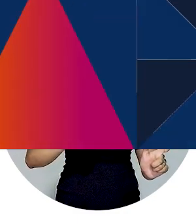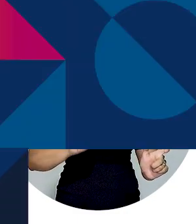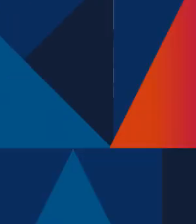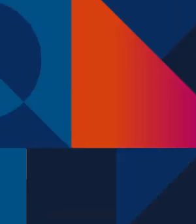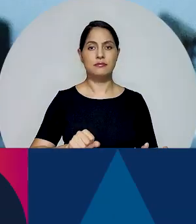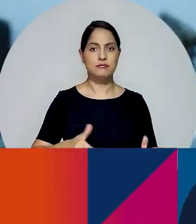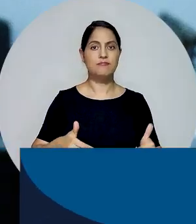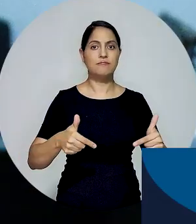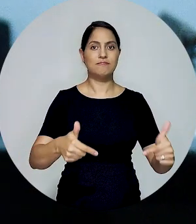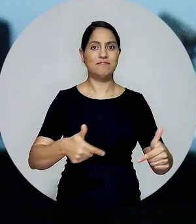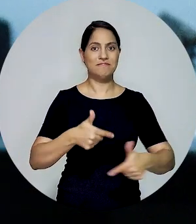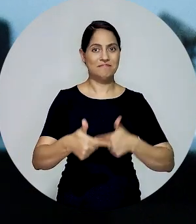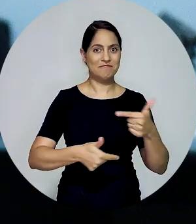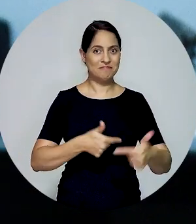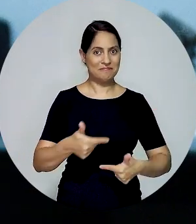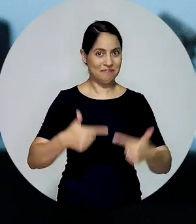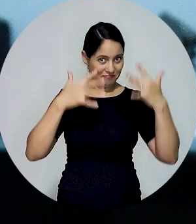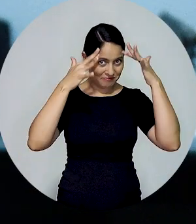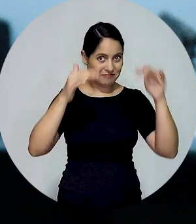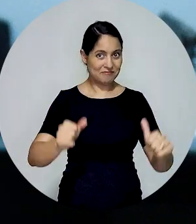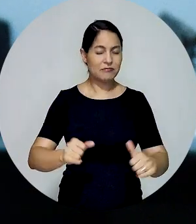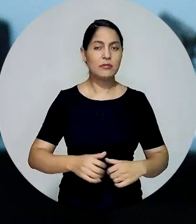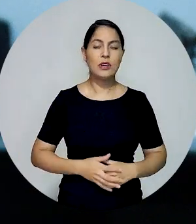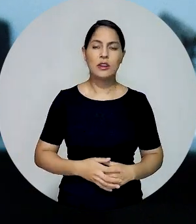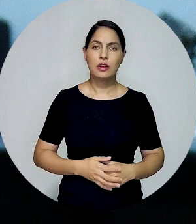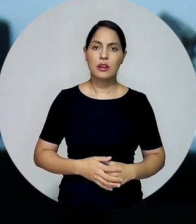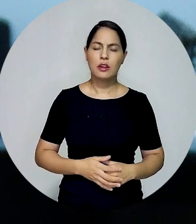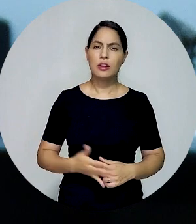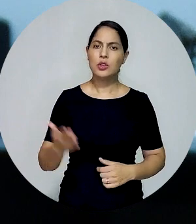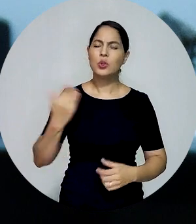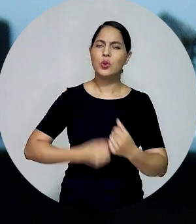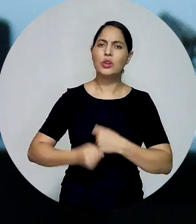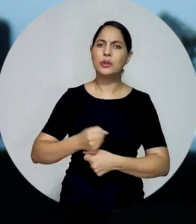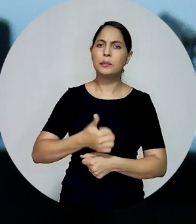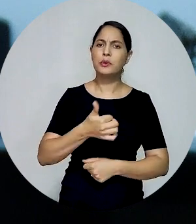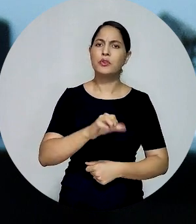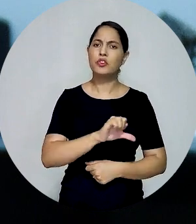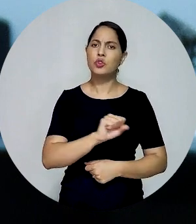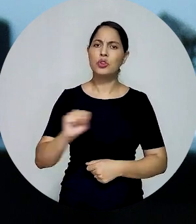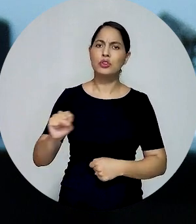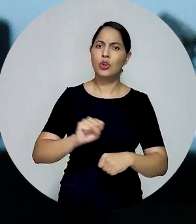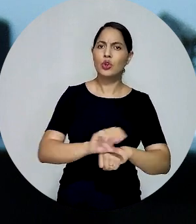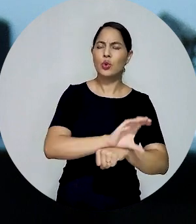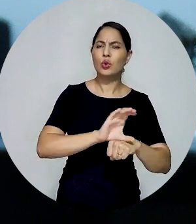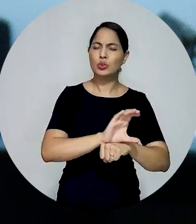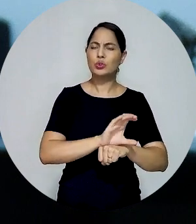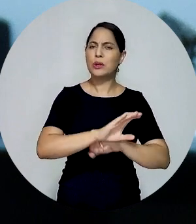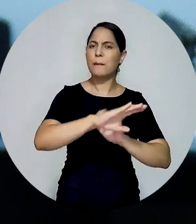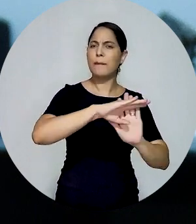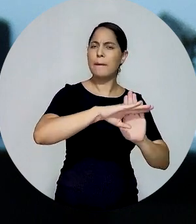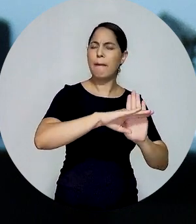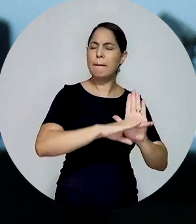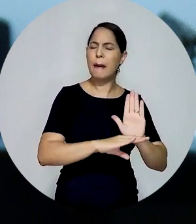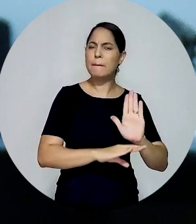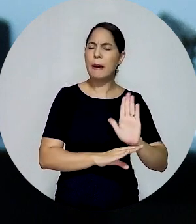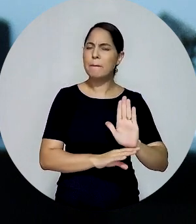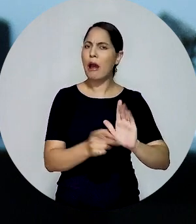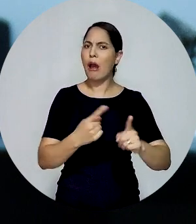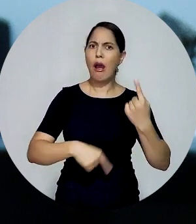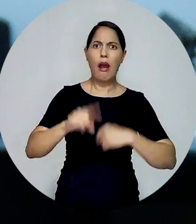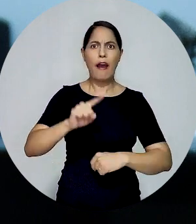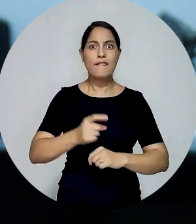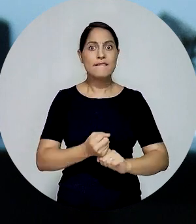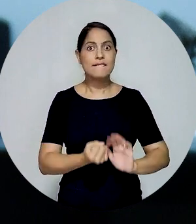tribunal. A Constituição Federal de 88 representou um avanço considerável ao reconhecer em vários